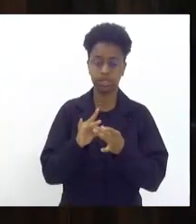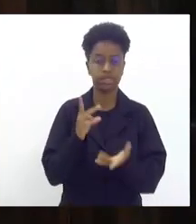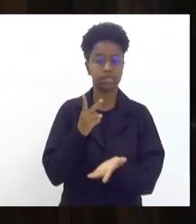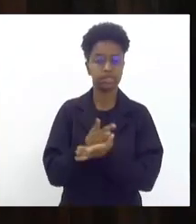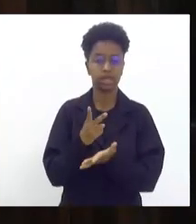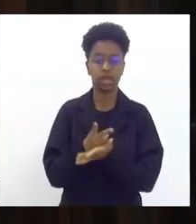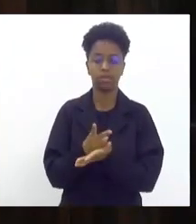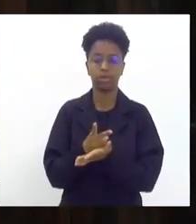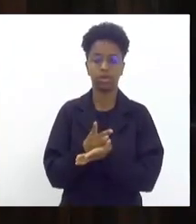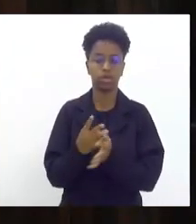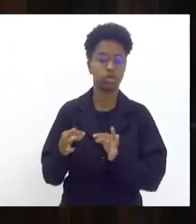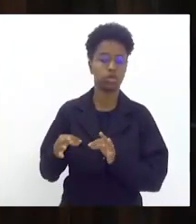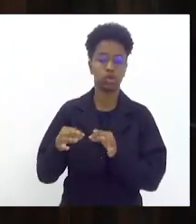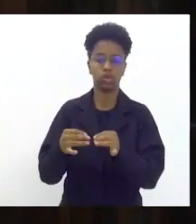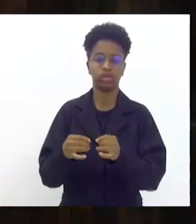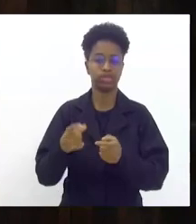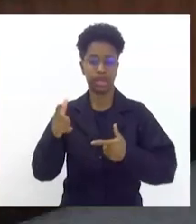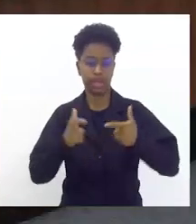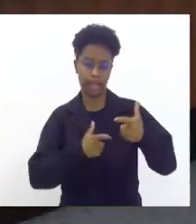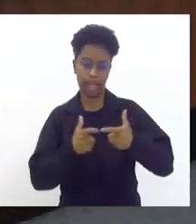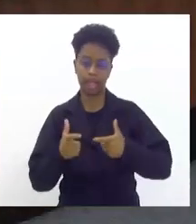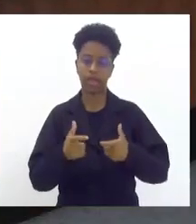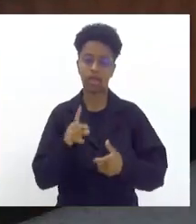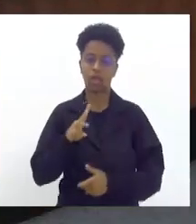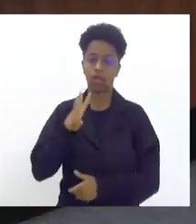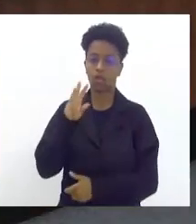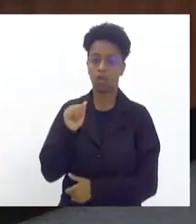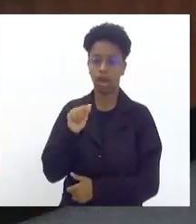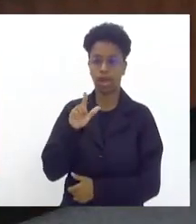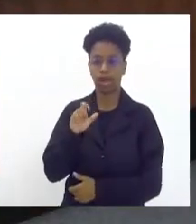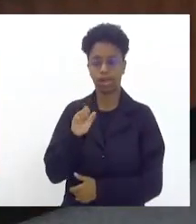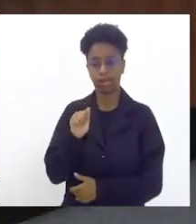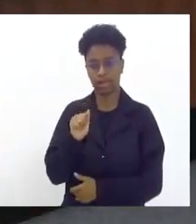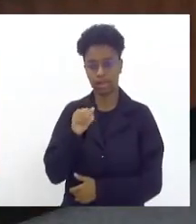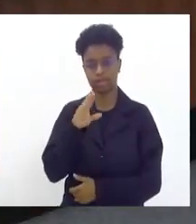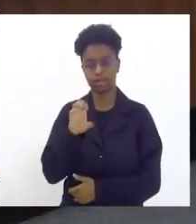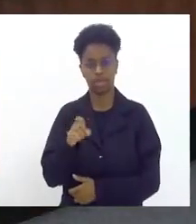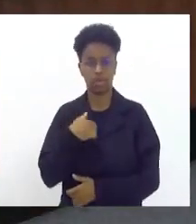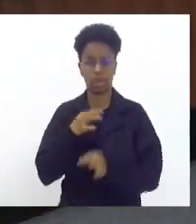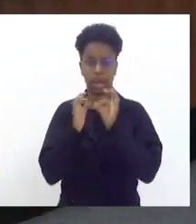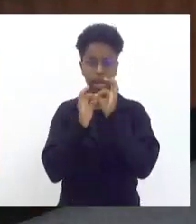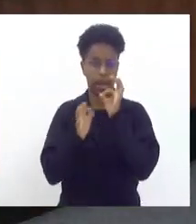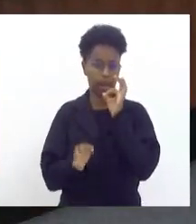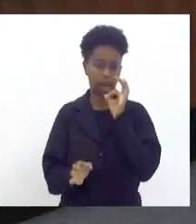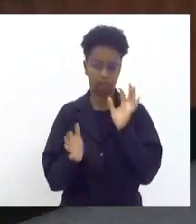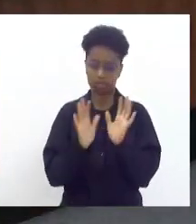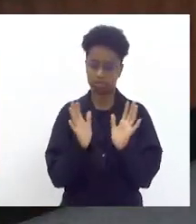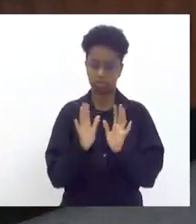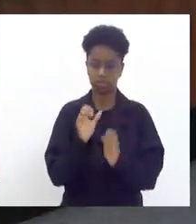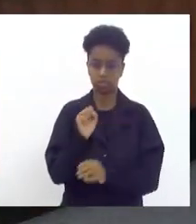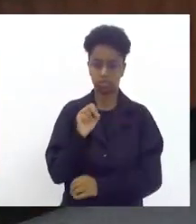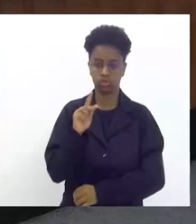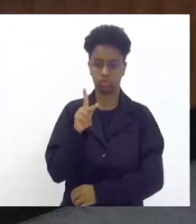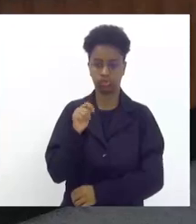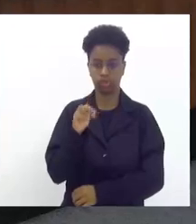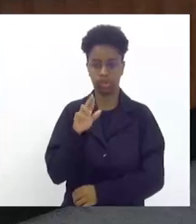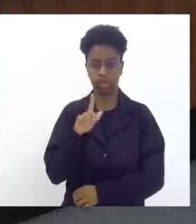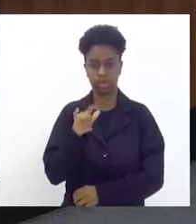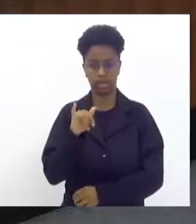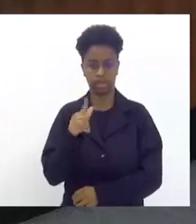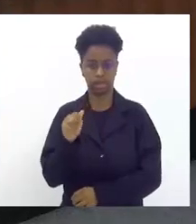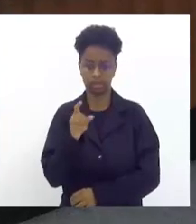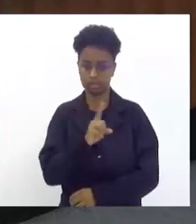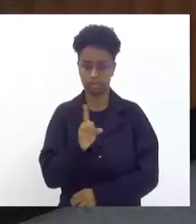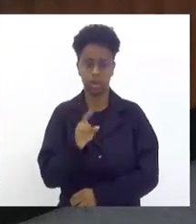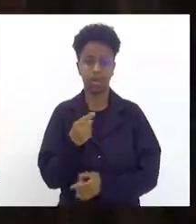em todas as guerras o Alas e Palhares não vou falar muito da Superliga Liga que eu